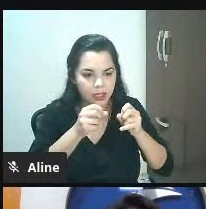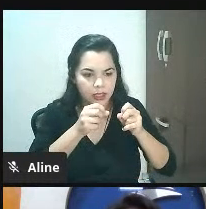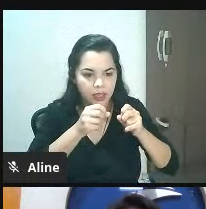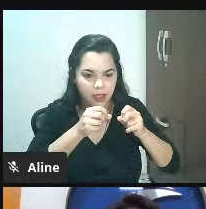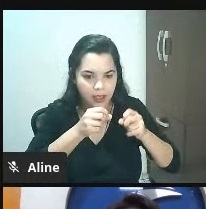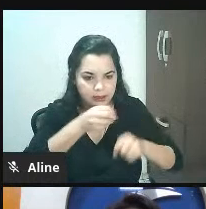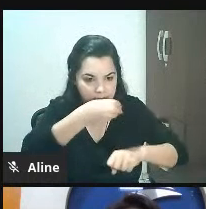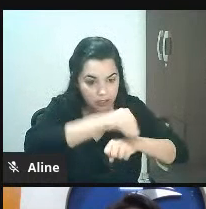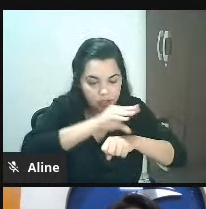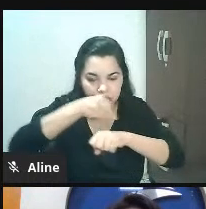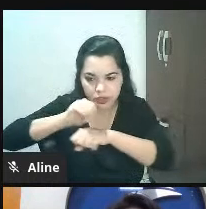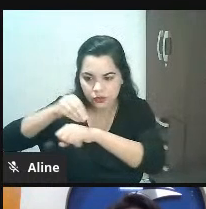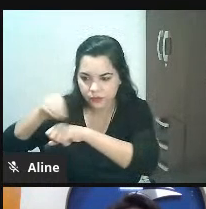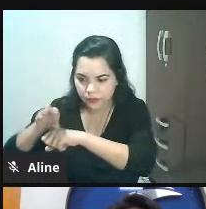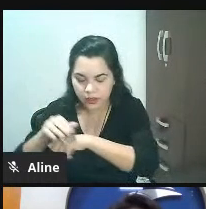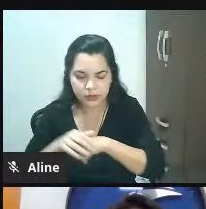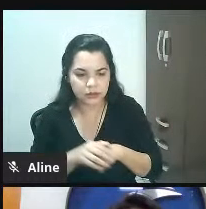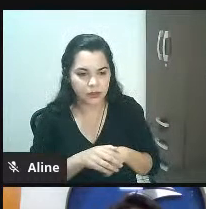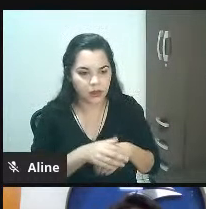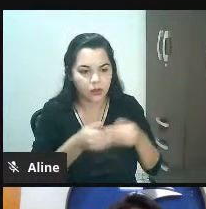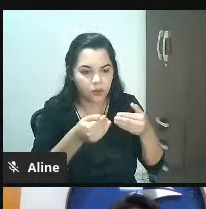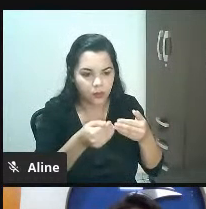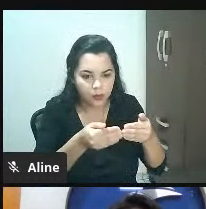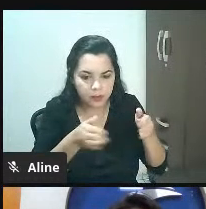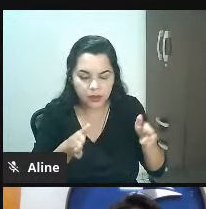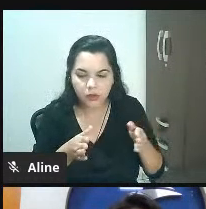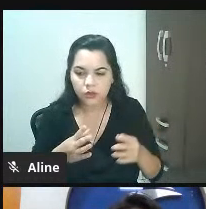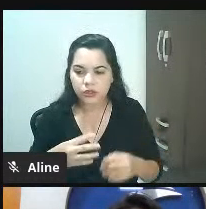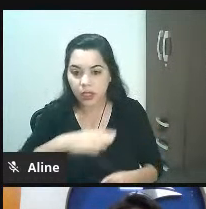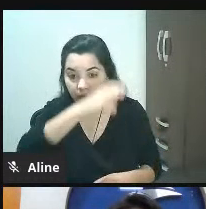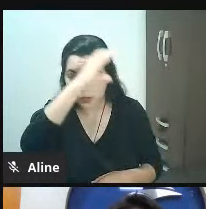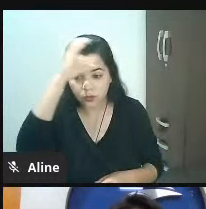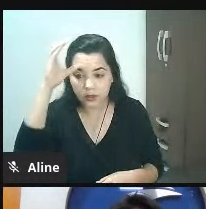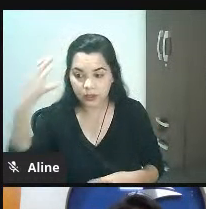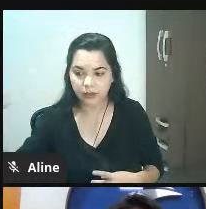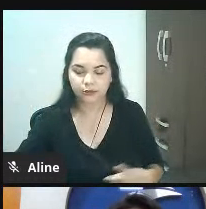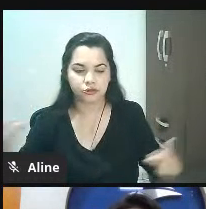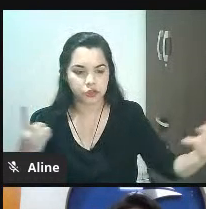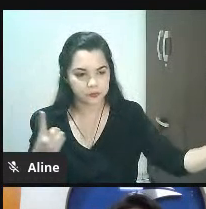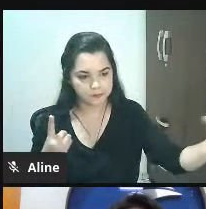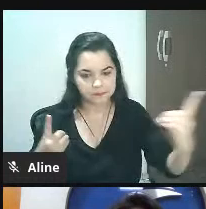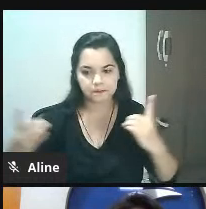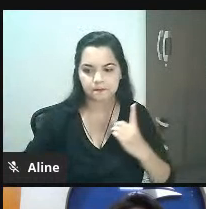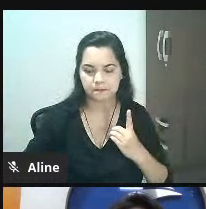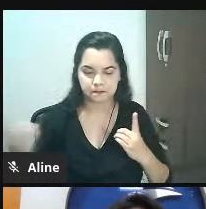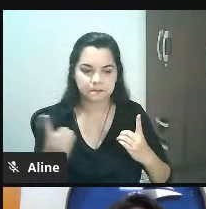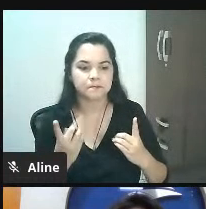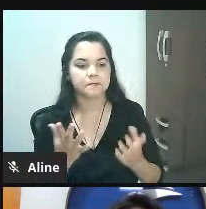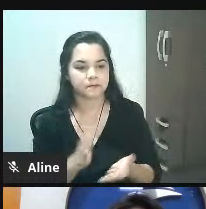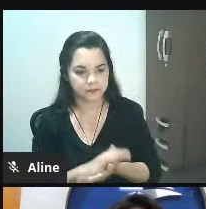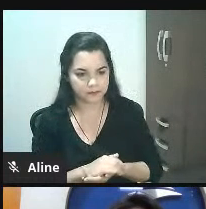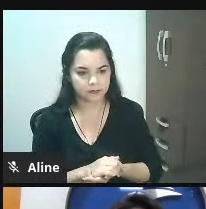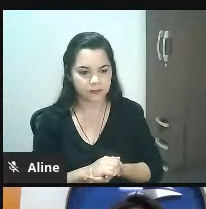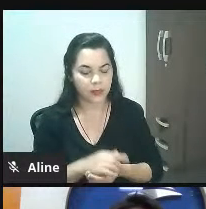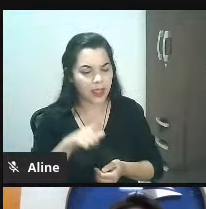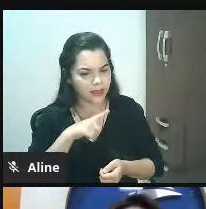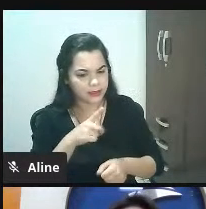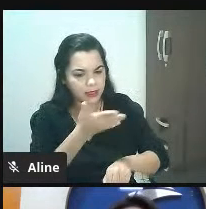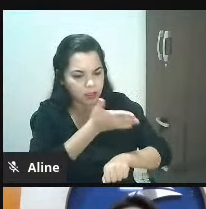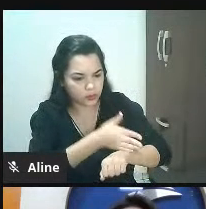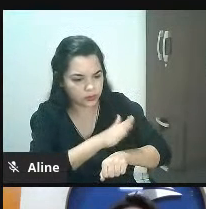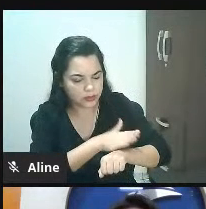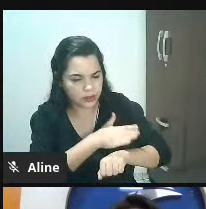Então, prospecção. Abrir a loja, o cliente chegou. Como é que a gente está abordando esses clientes? A gente tem aí um treinamento, gente está